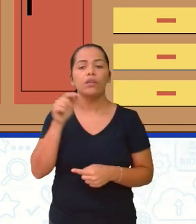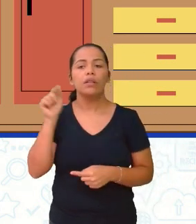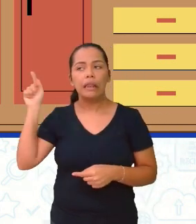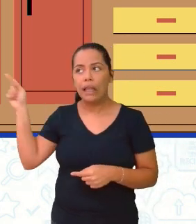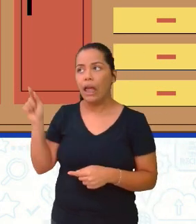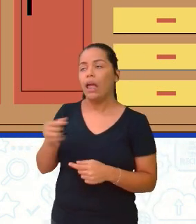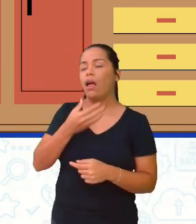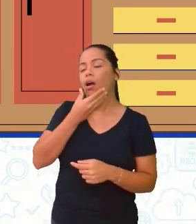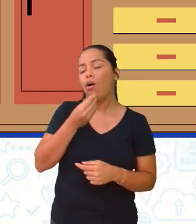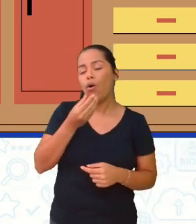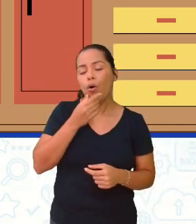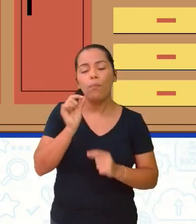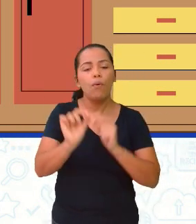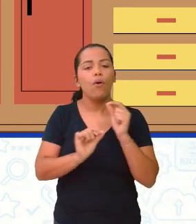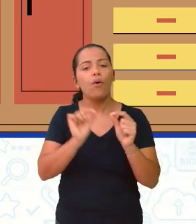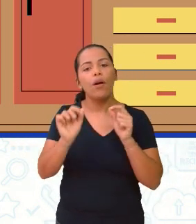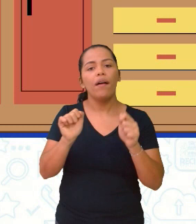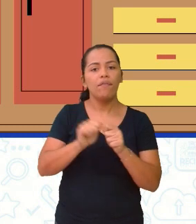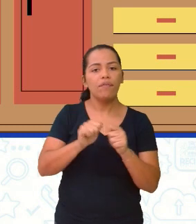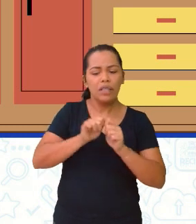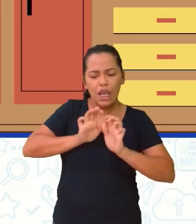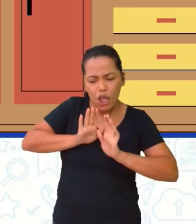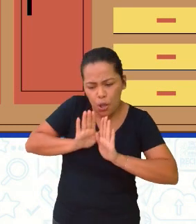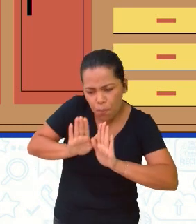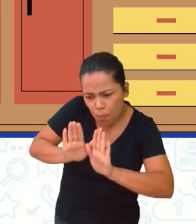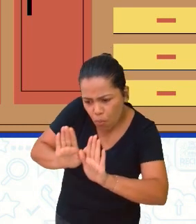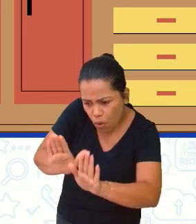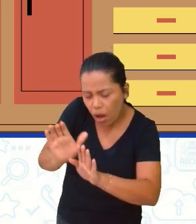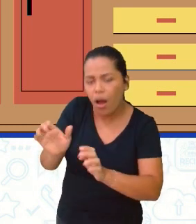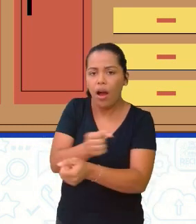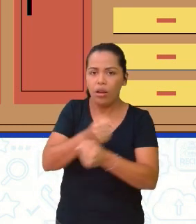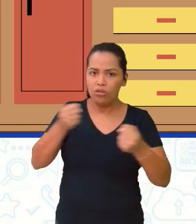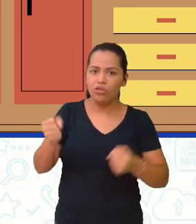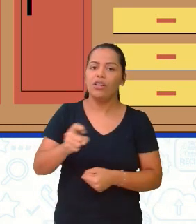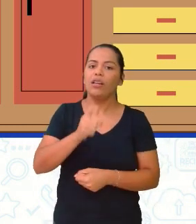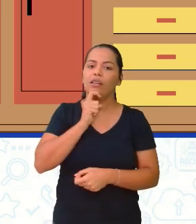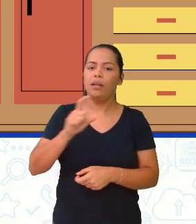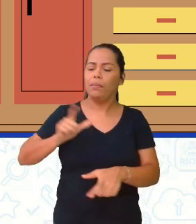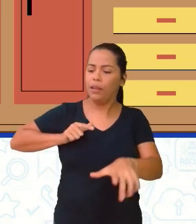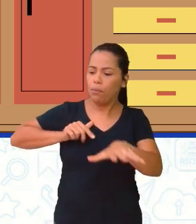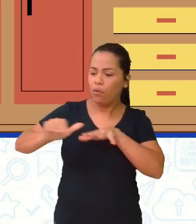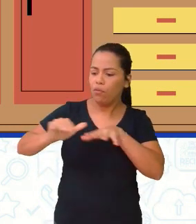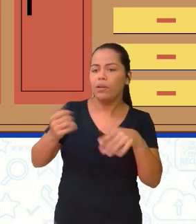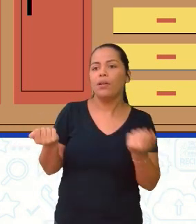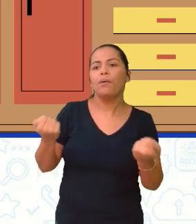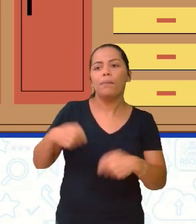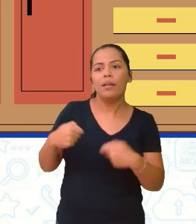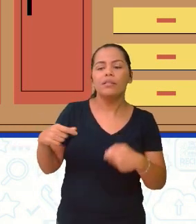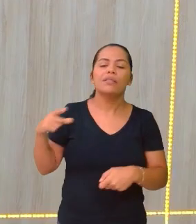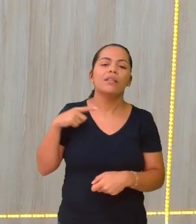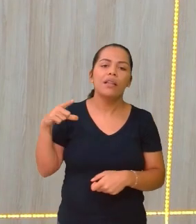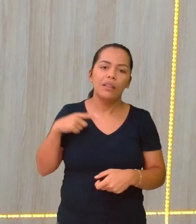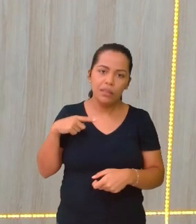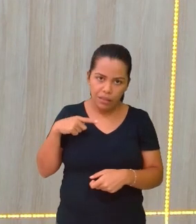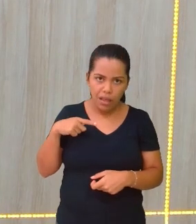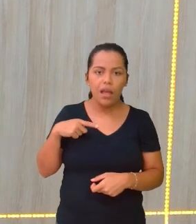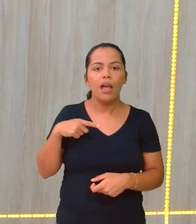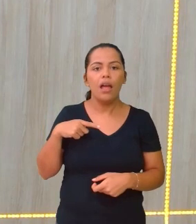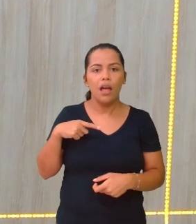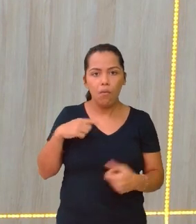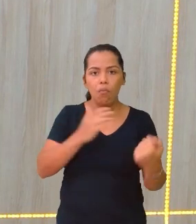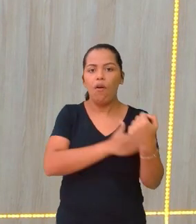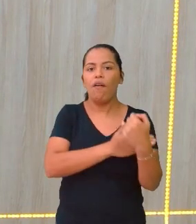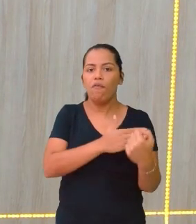tenha movimento, mas para ter movimento ele vai ter que imprimir, ele vai ter que colocar uma força suficiente para deslocar.